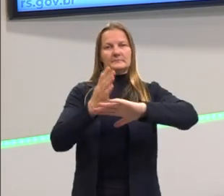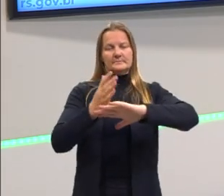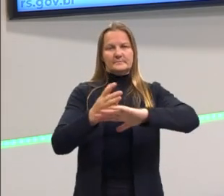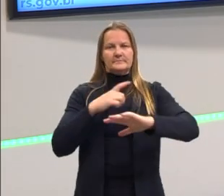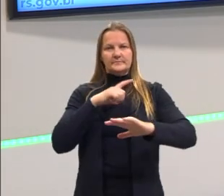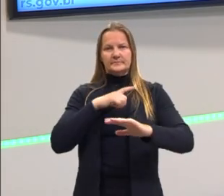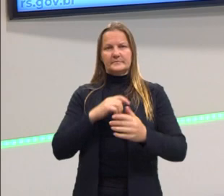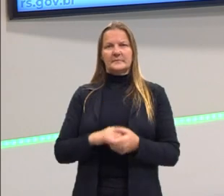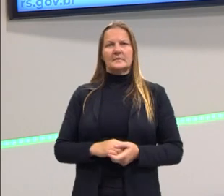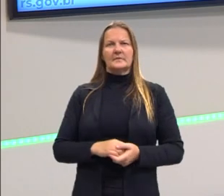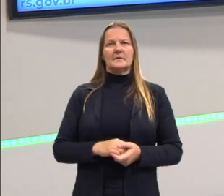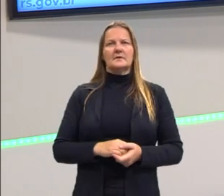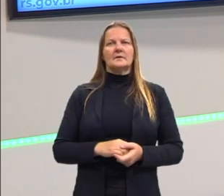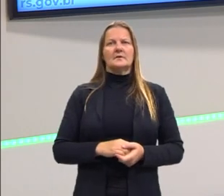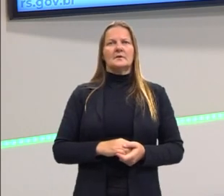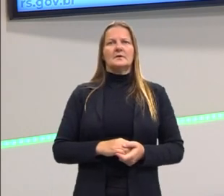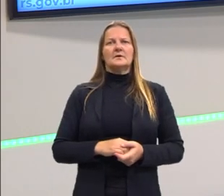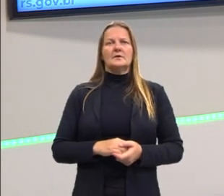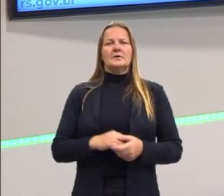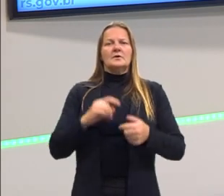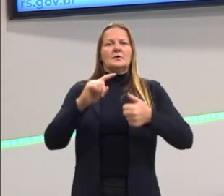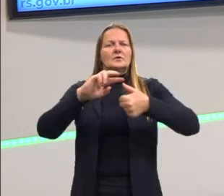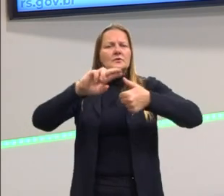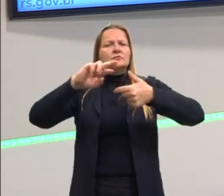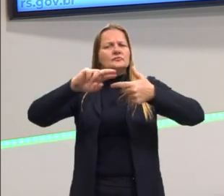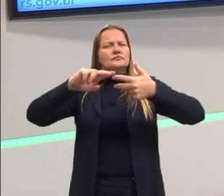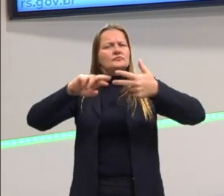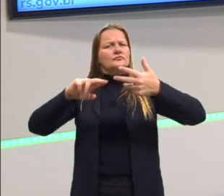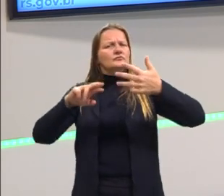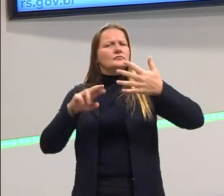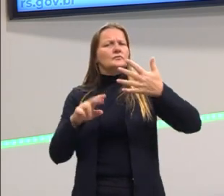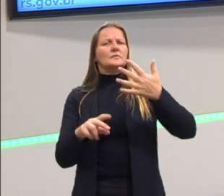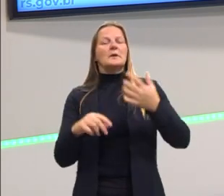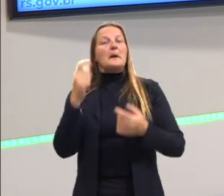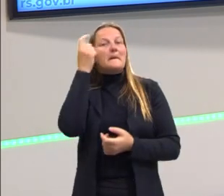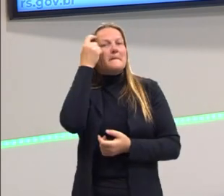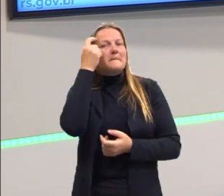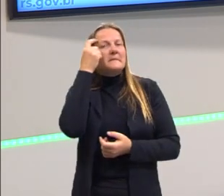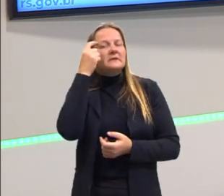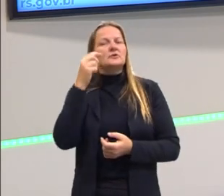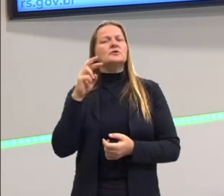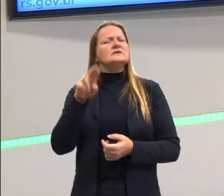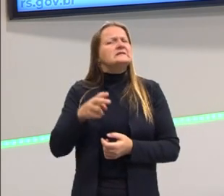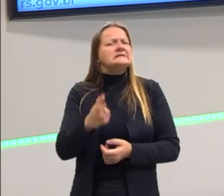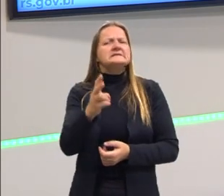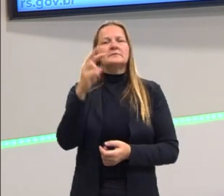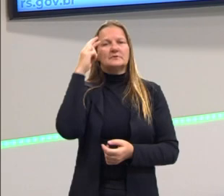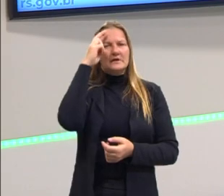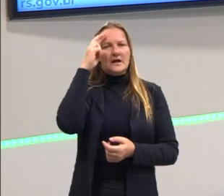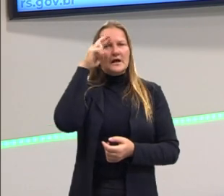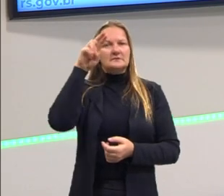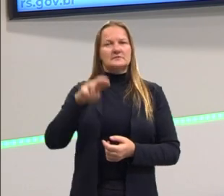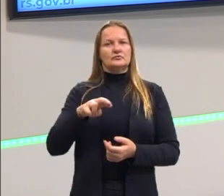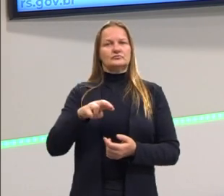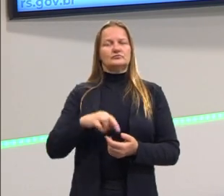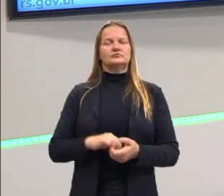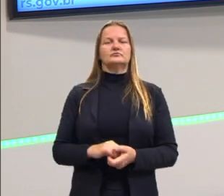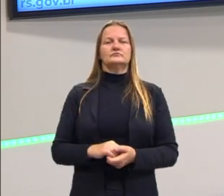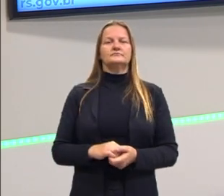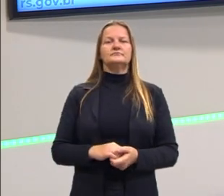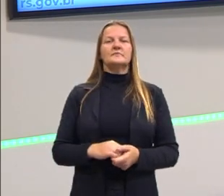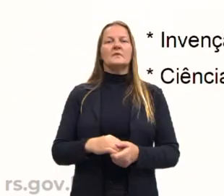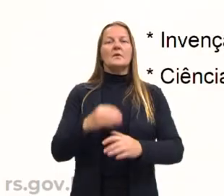o Descartes, vamos ver Hegel, outros pensadores que sentam na questão da razão. A modernidade, né,